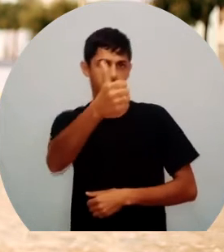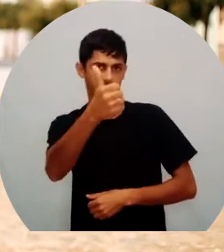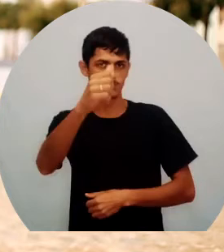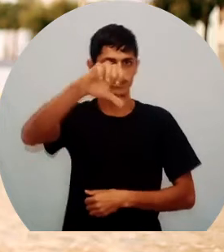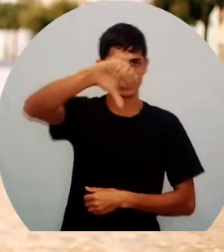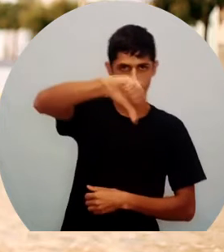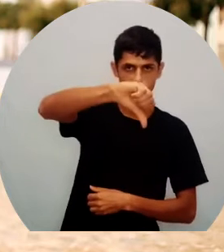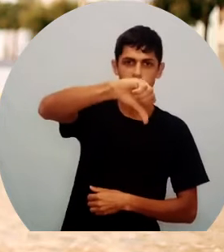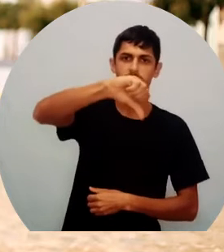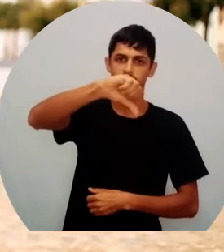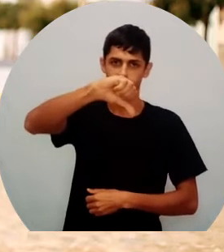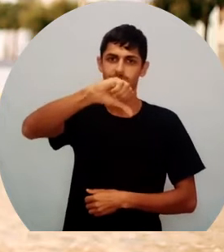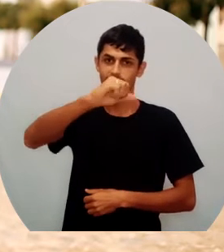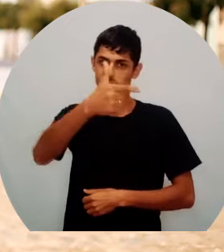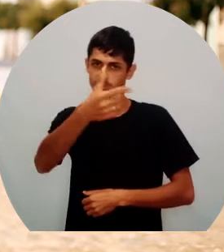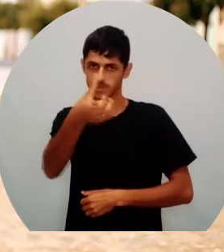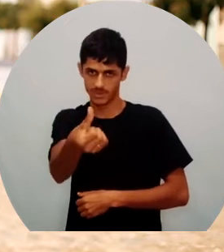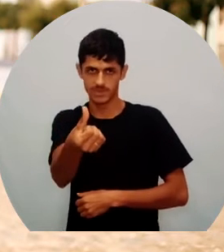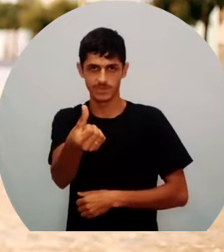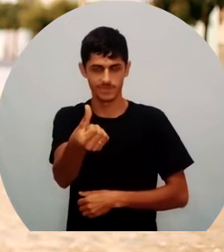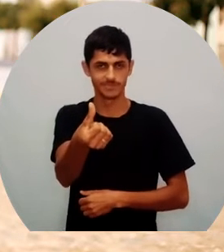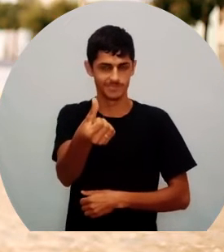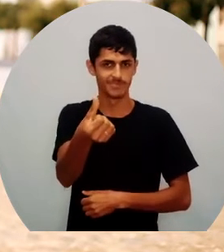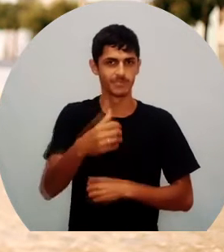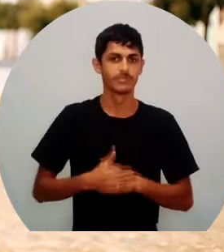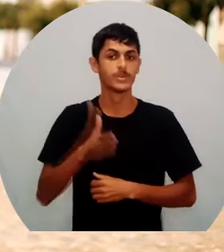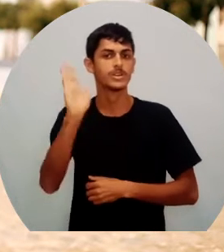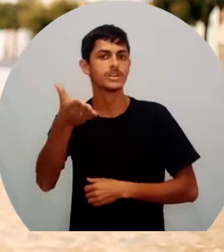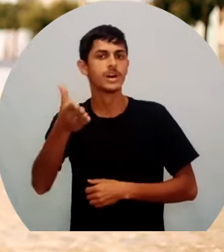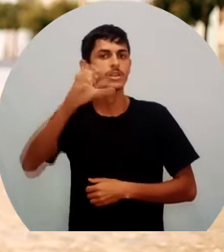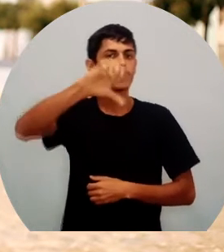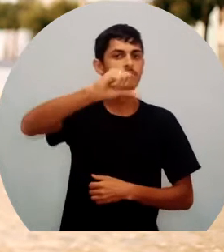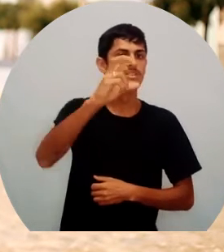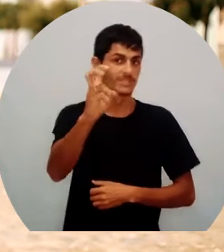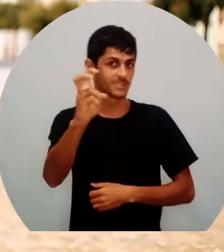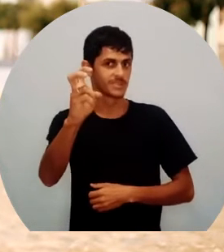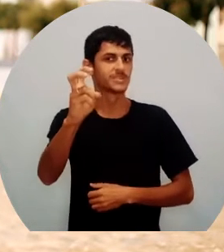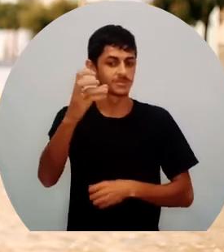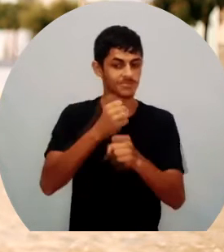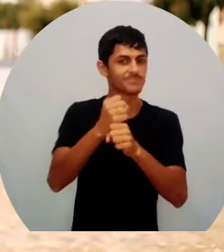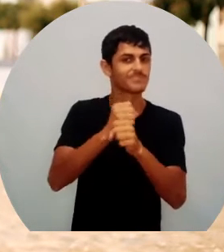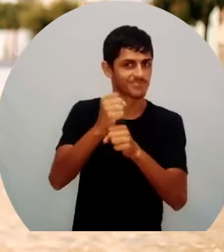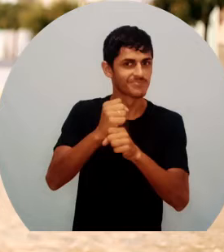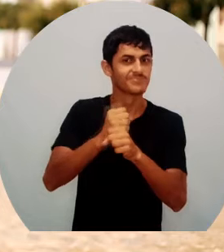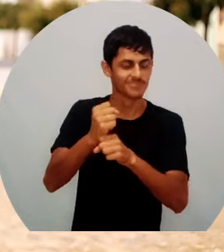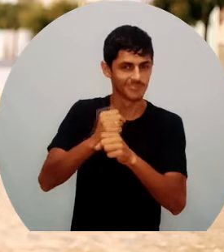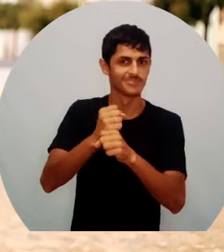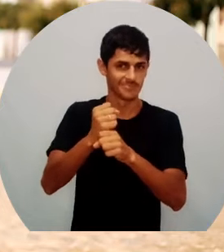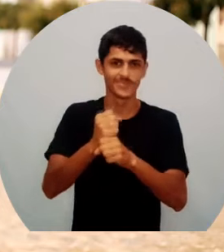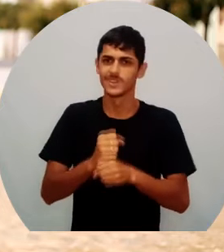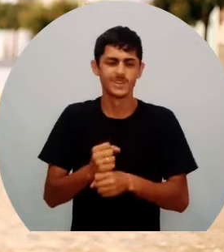Esse ano, agora em fevereiro, completamos 95 anos de fundação. Então, é uma vila